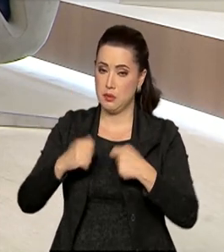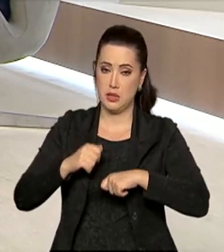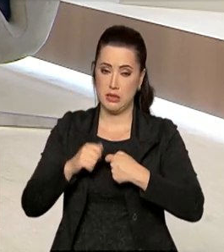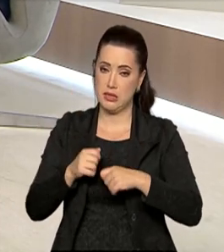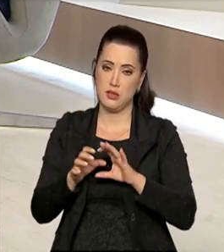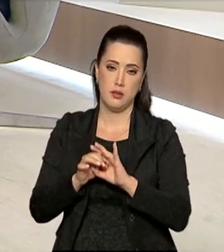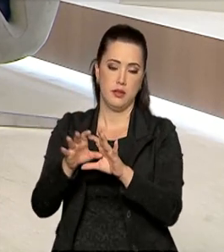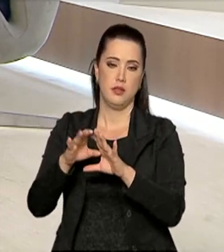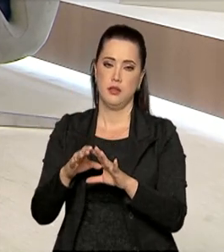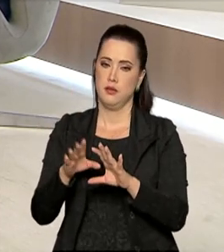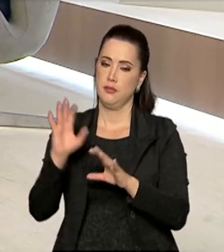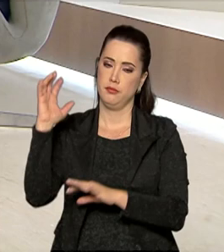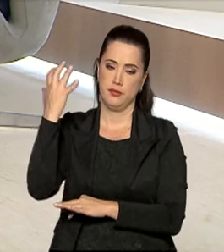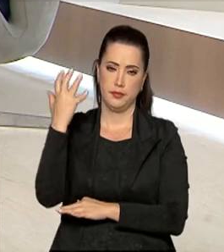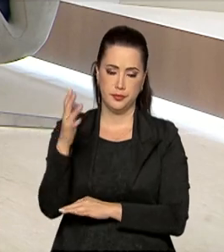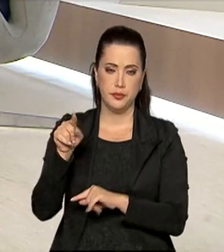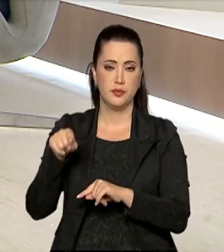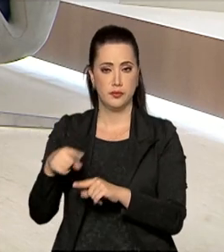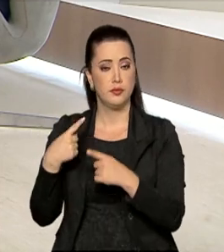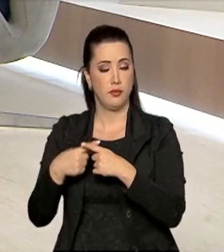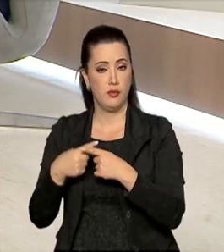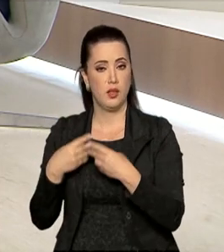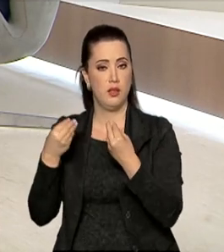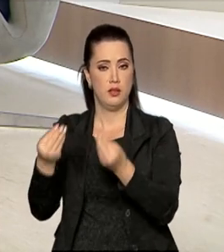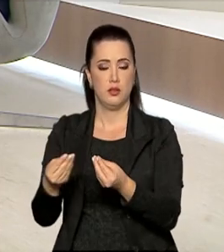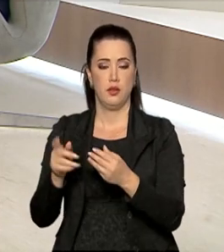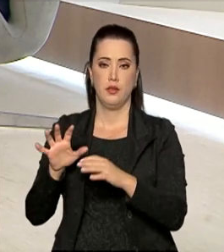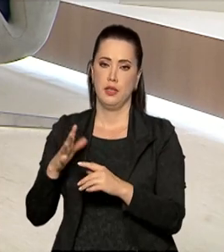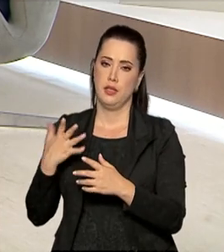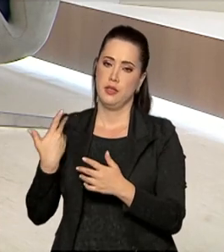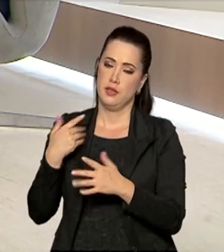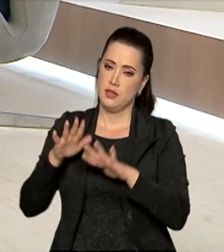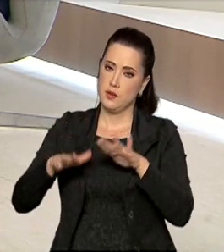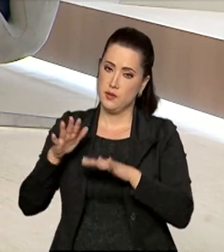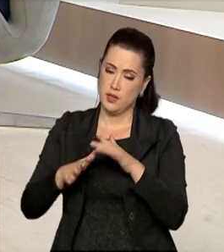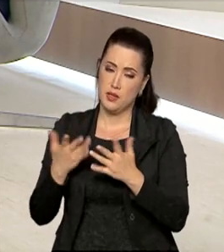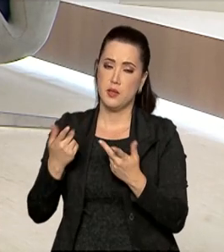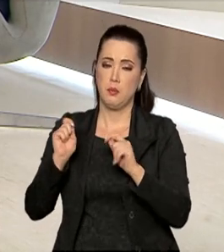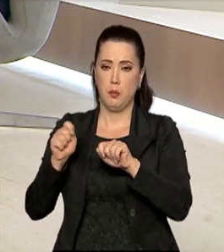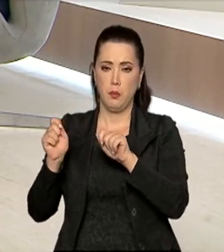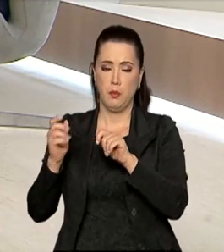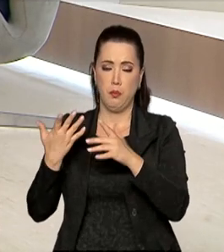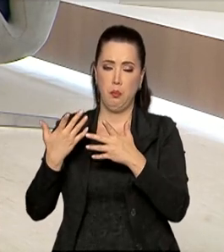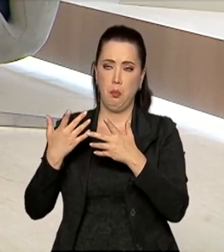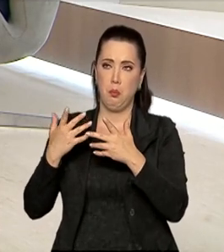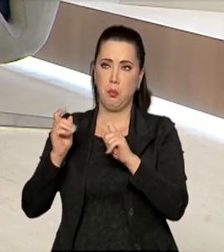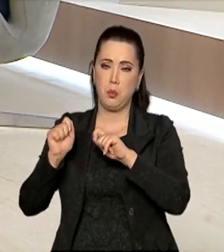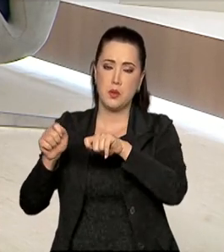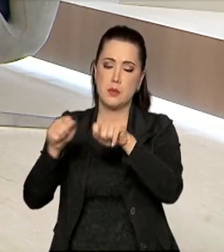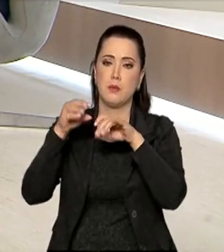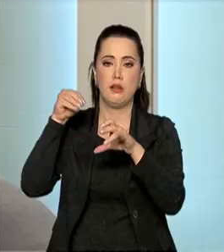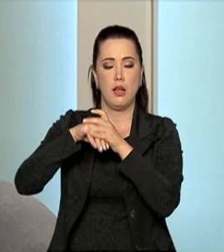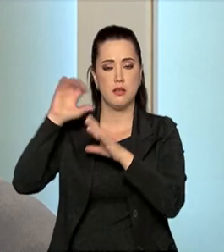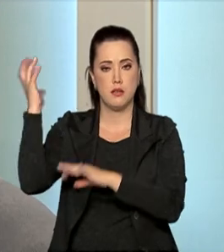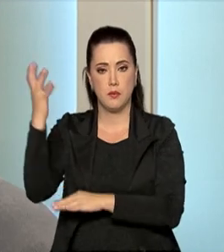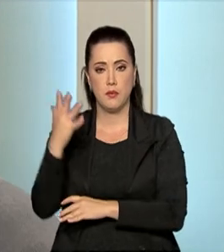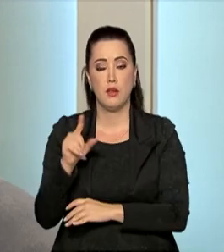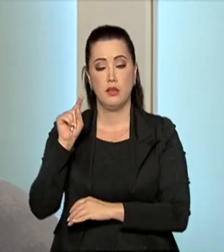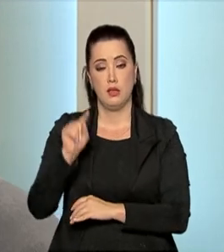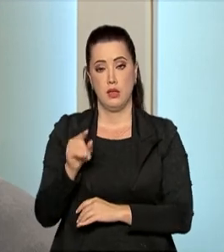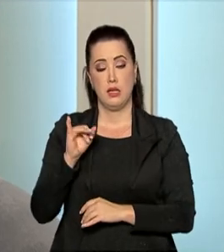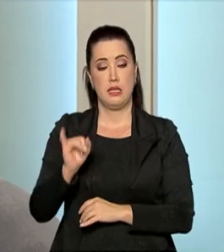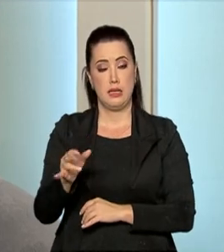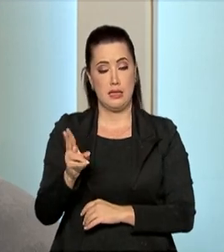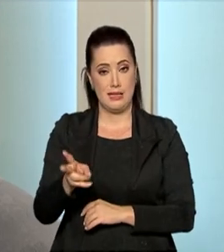ambiental, se são atividades que trazem impacto. Lembrando que a autoridade licenciadora é